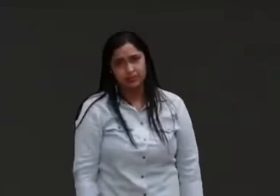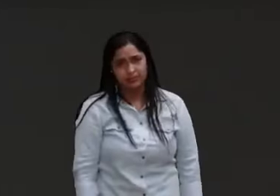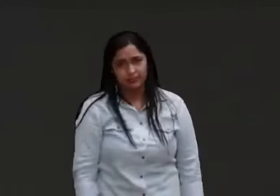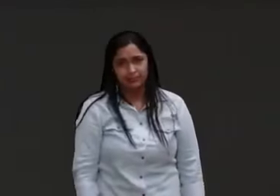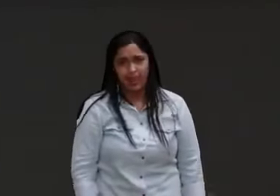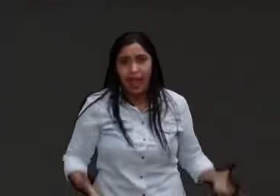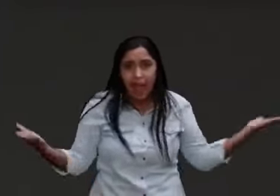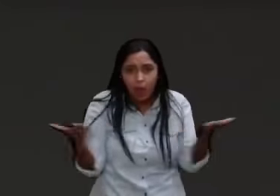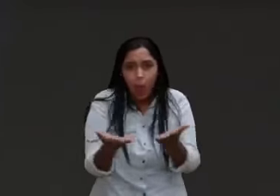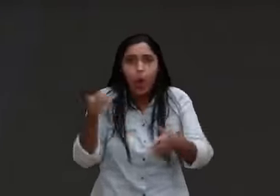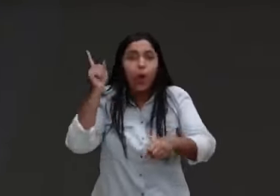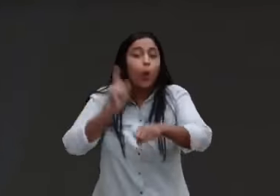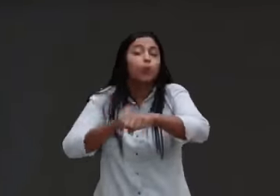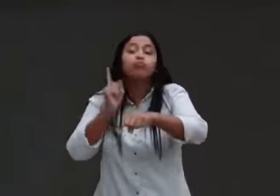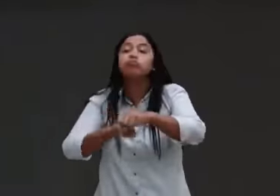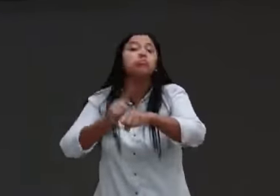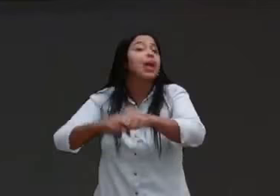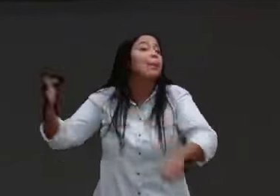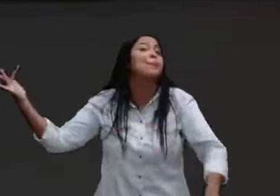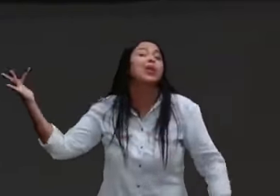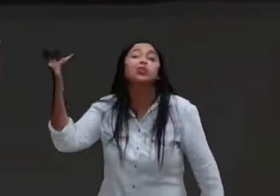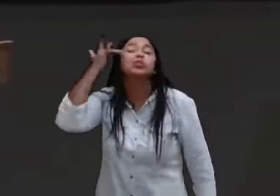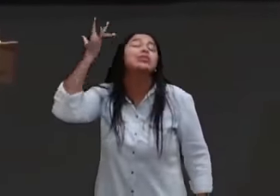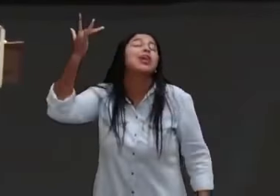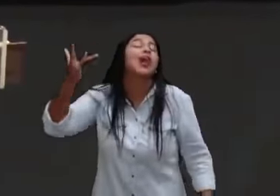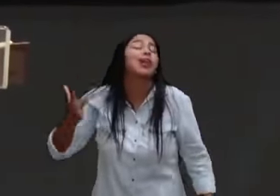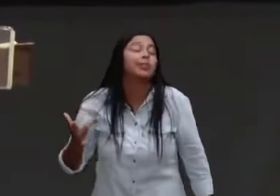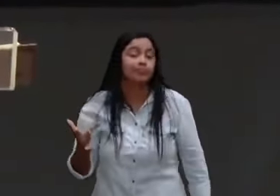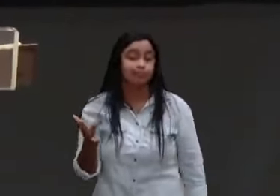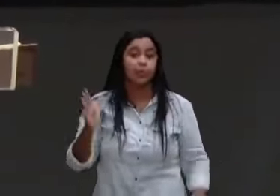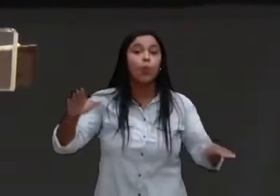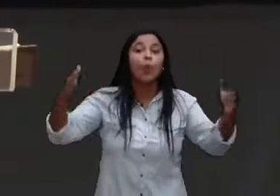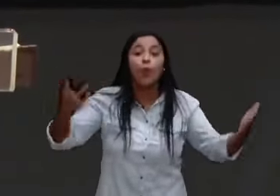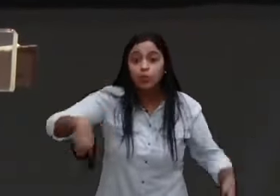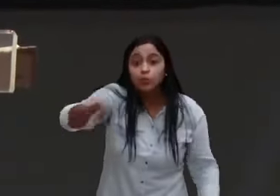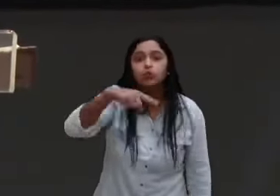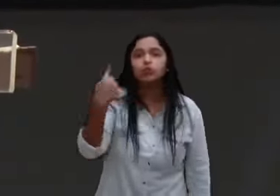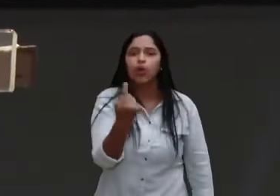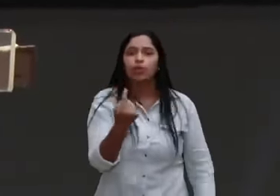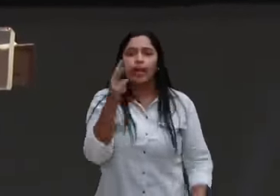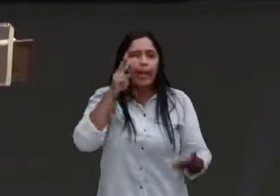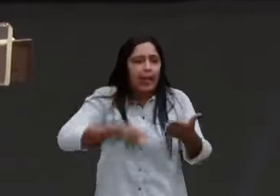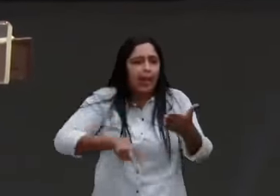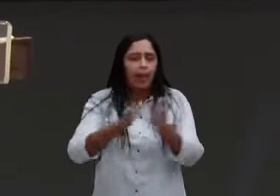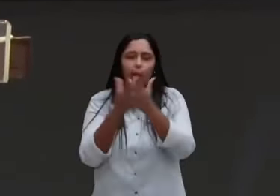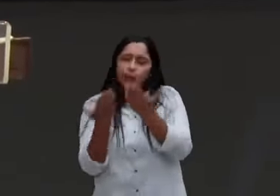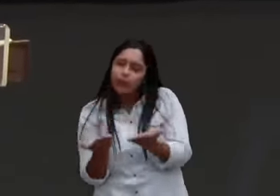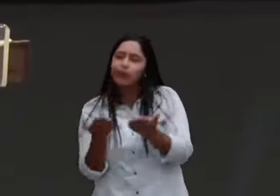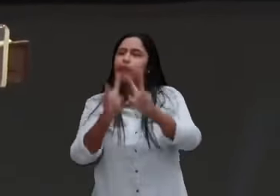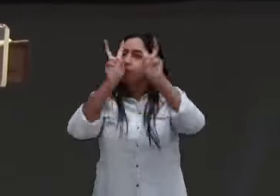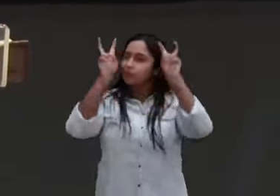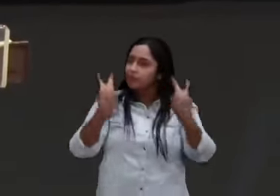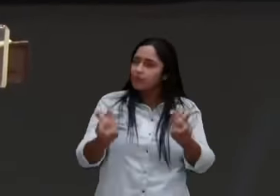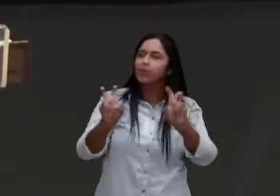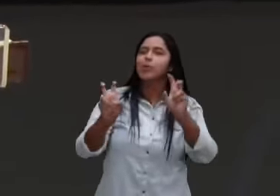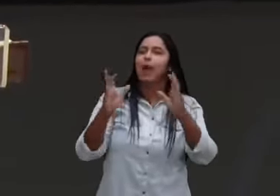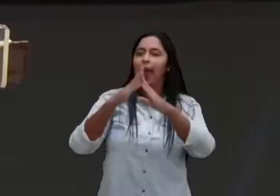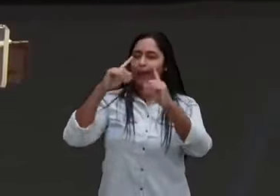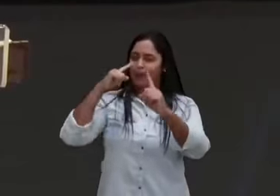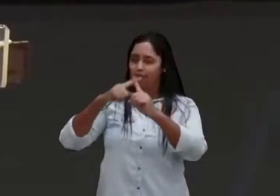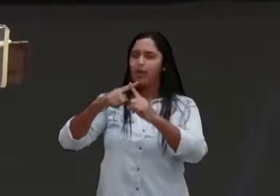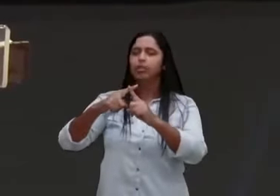quando a gente, lê o livro, de Rick Warren, uma igreja com propósito, ele diz,